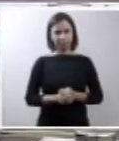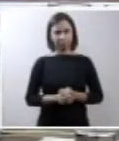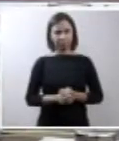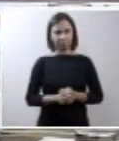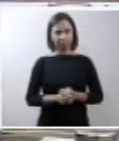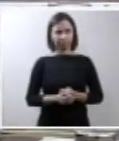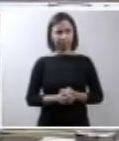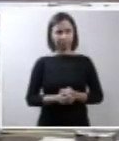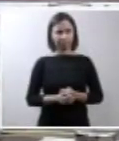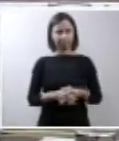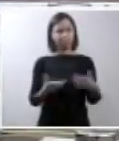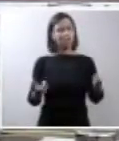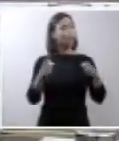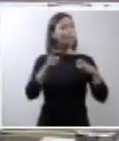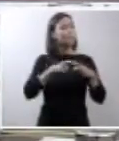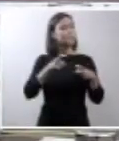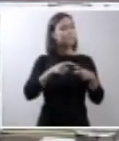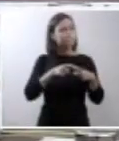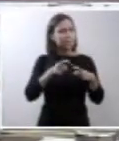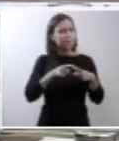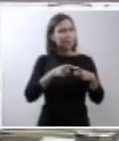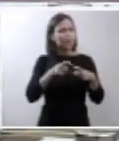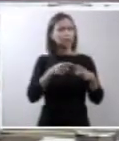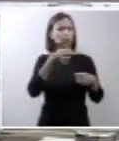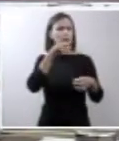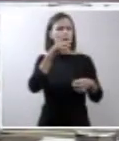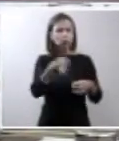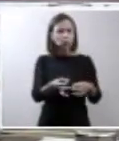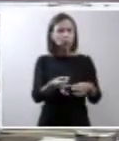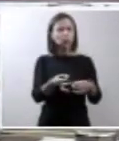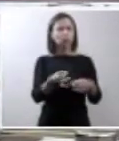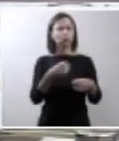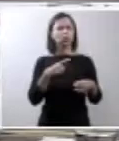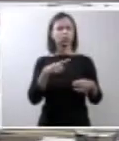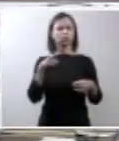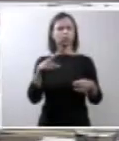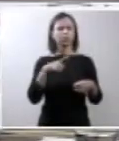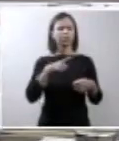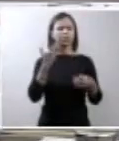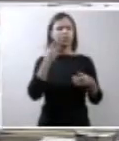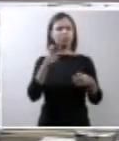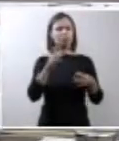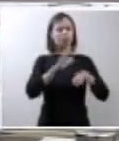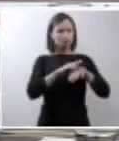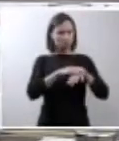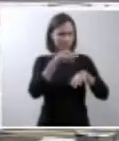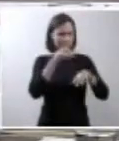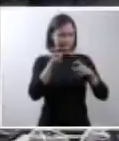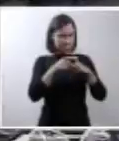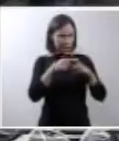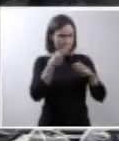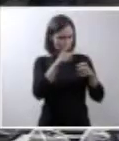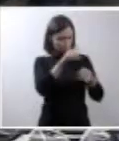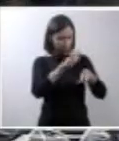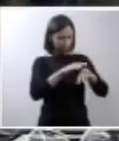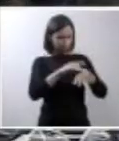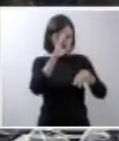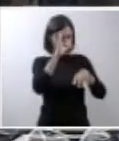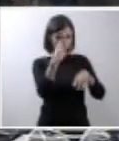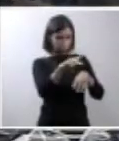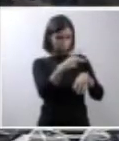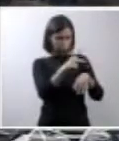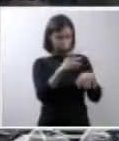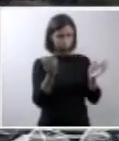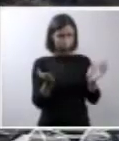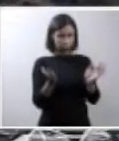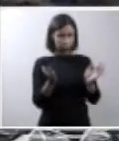O médico sugeriu que você fizesse a interrupção do parto foi uma decisão pessoal sua? Não de maneira